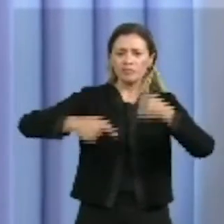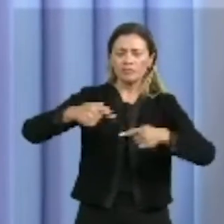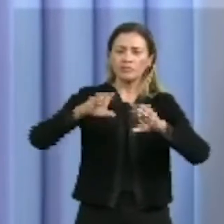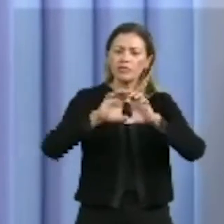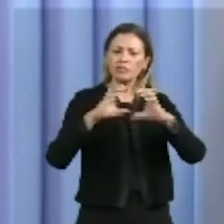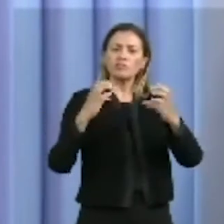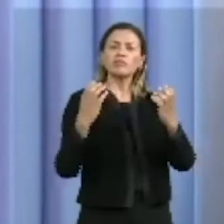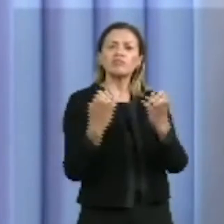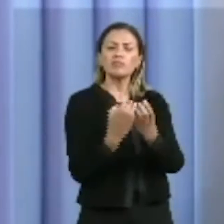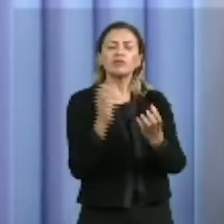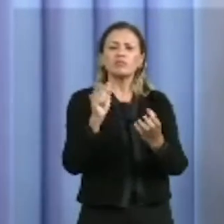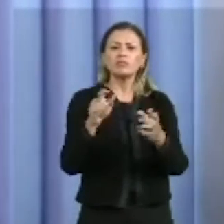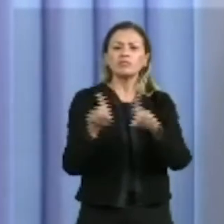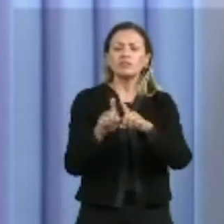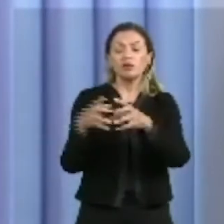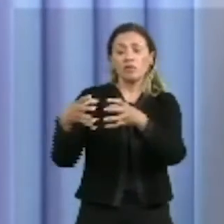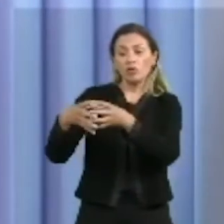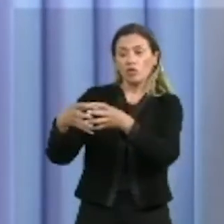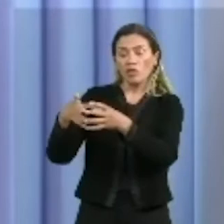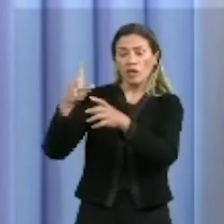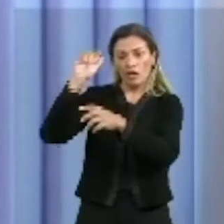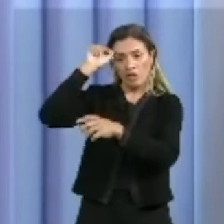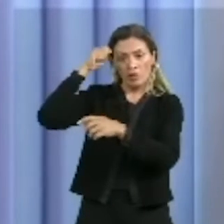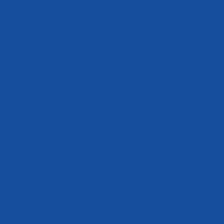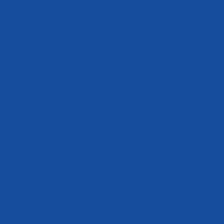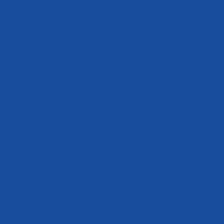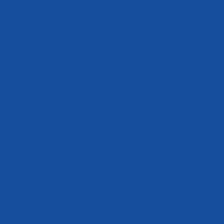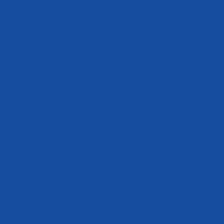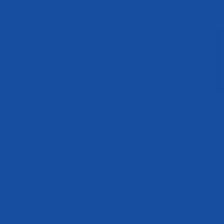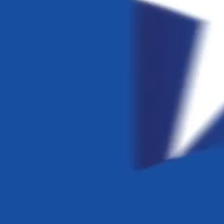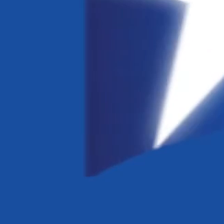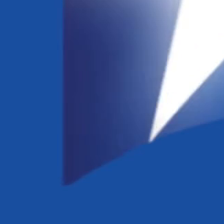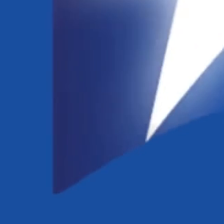indígenas que colaboram para diminuir as desigualdades sociais.